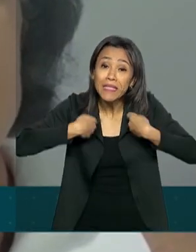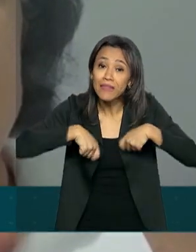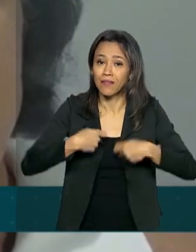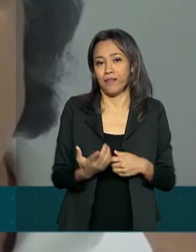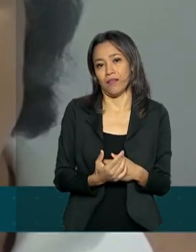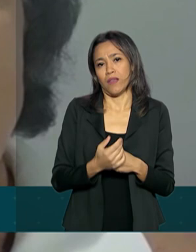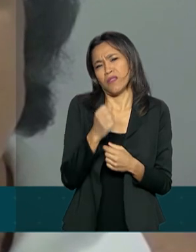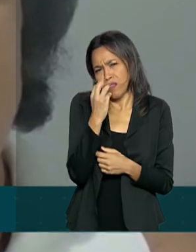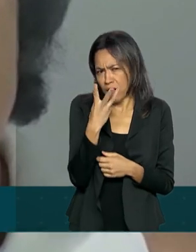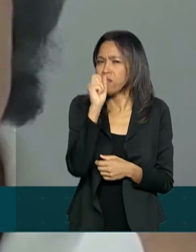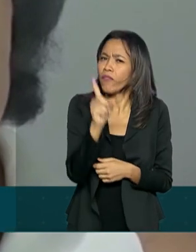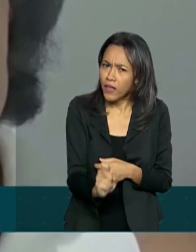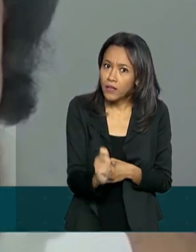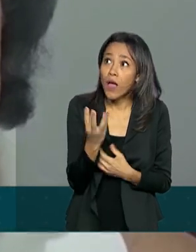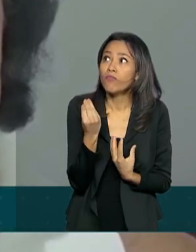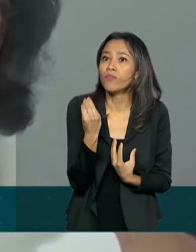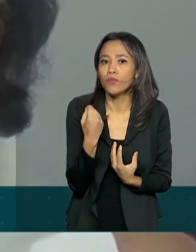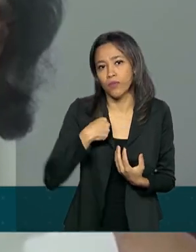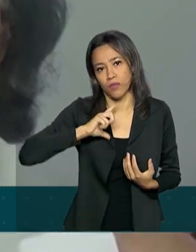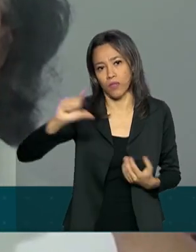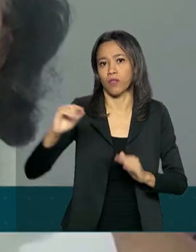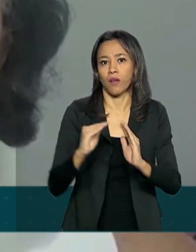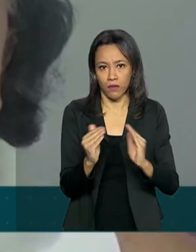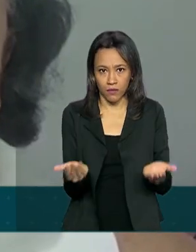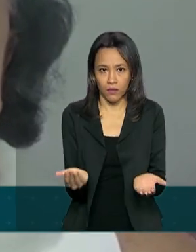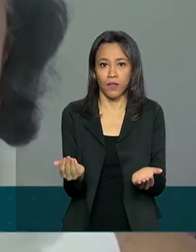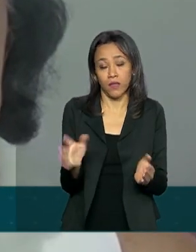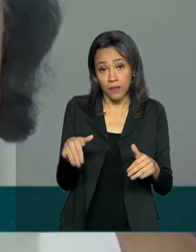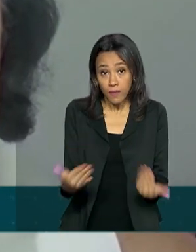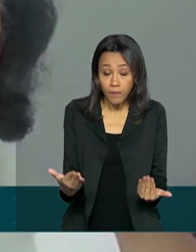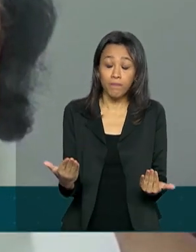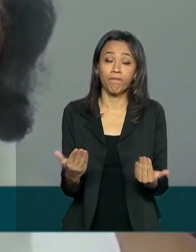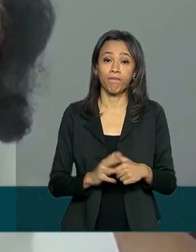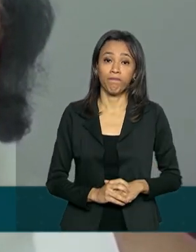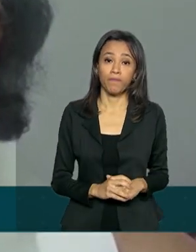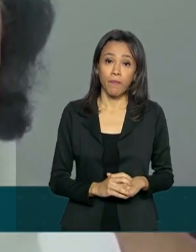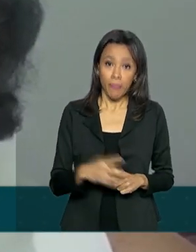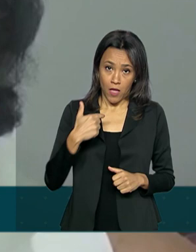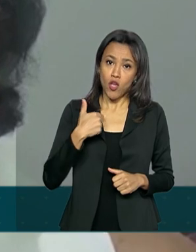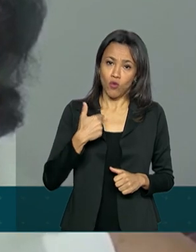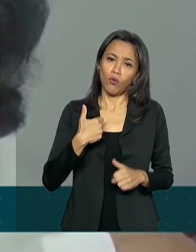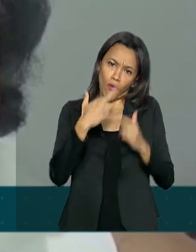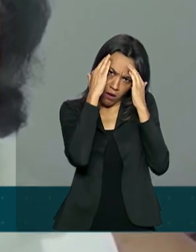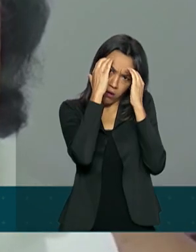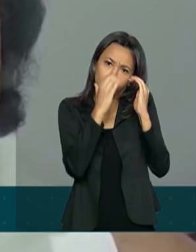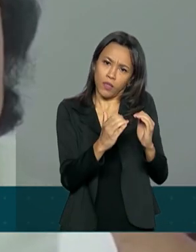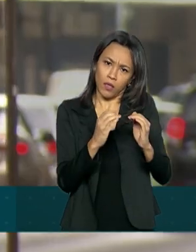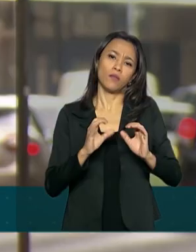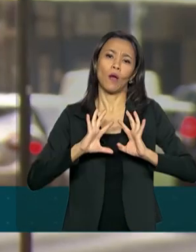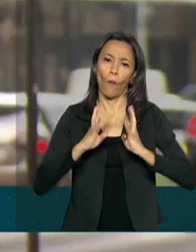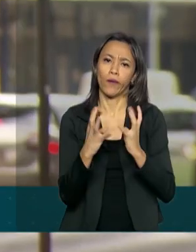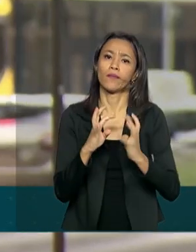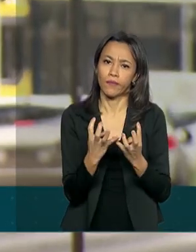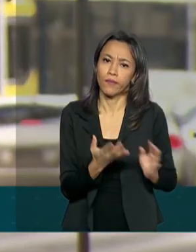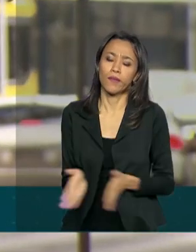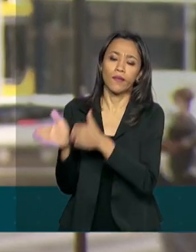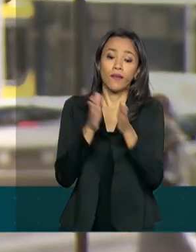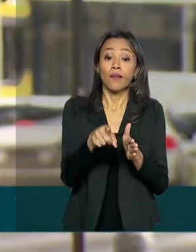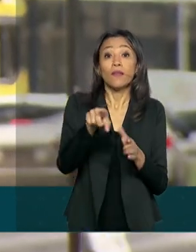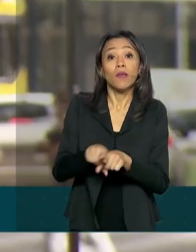pesquisa